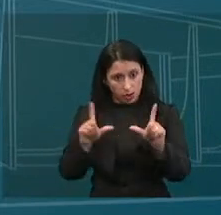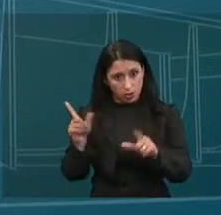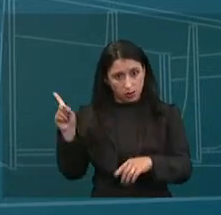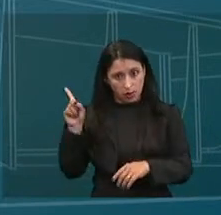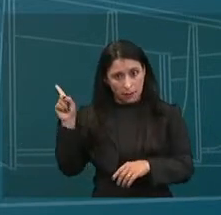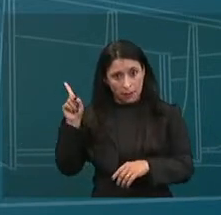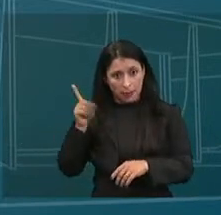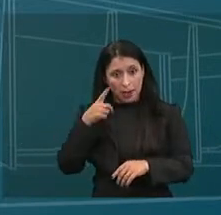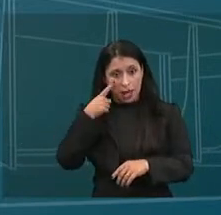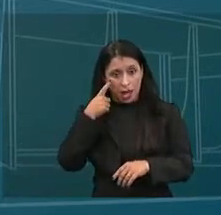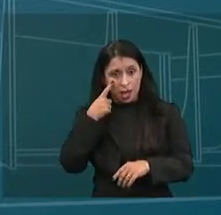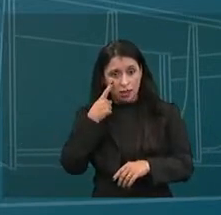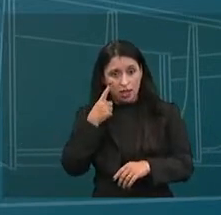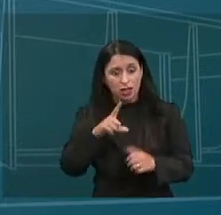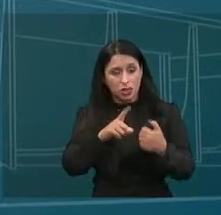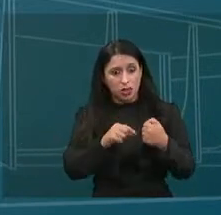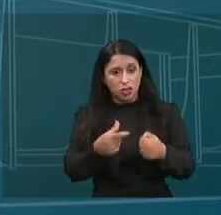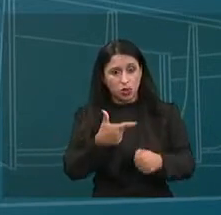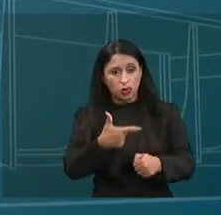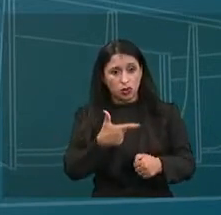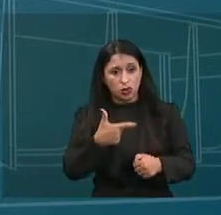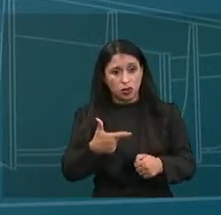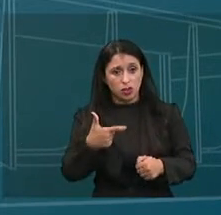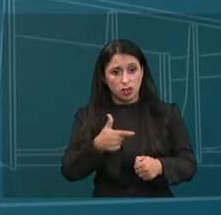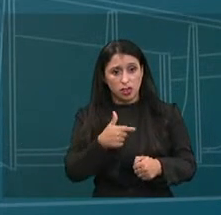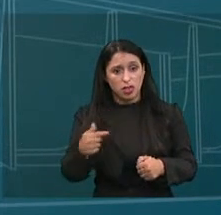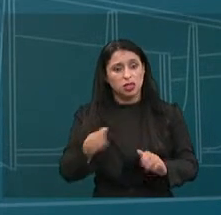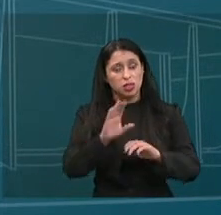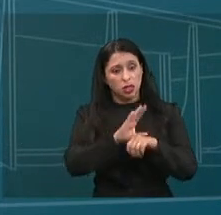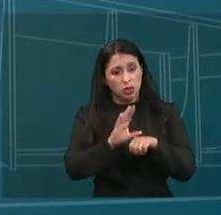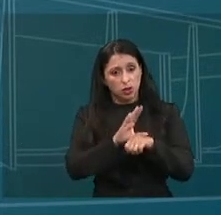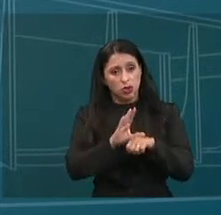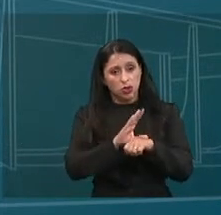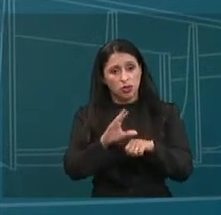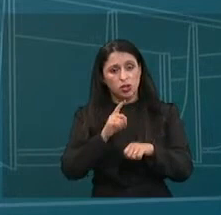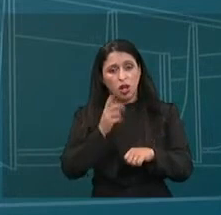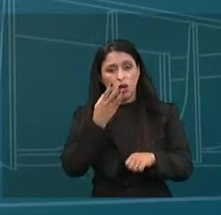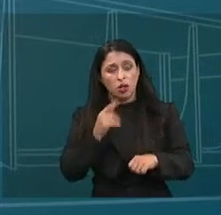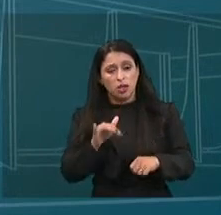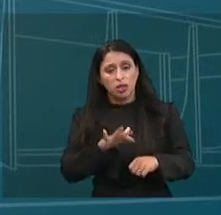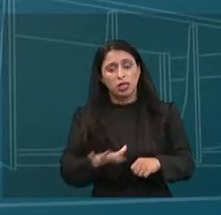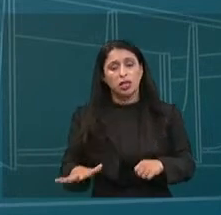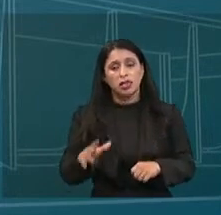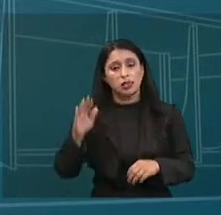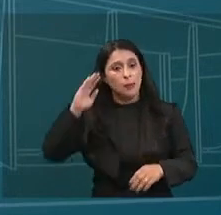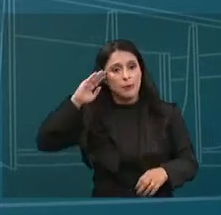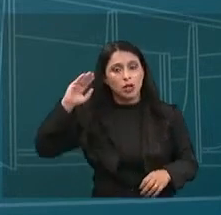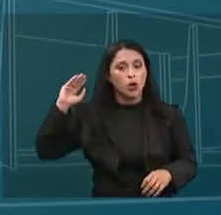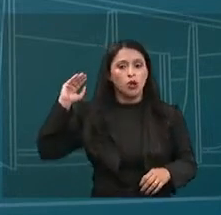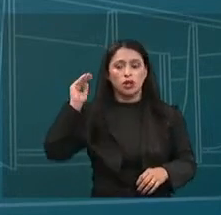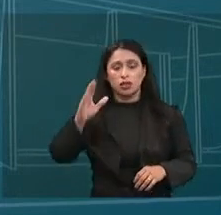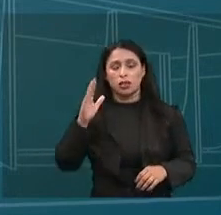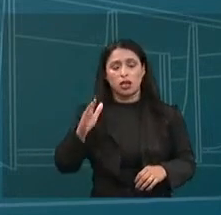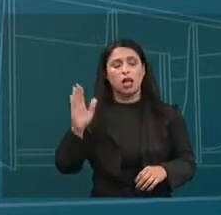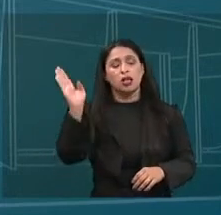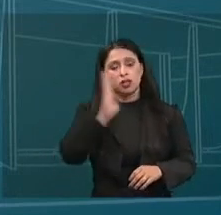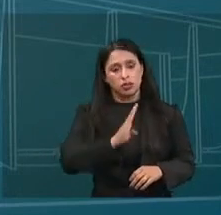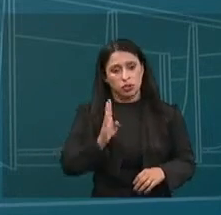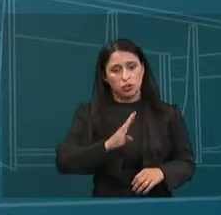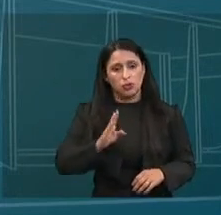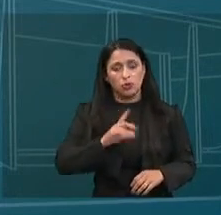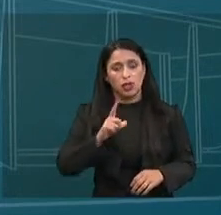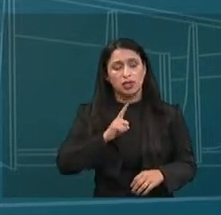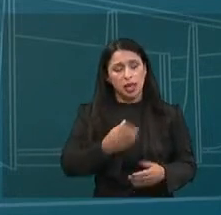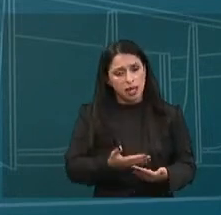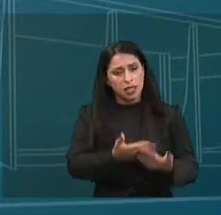análise, chama atenção ao artigo 227 da Constituição Federal, que coloca crianças e adolescentes como prioridade absoluta da nação e determina